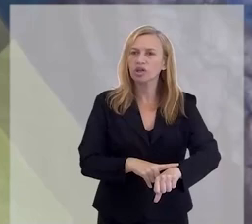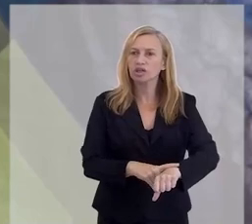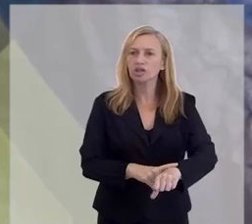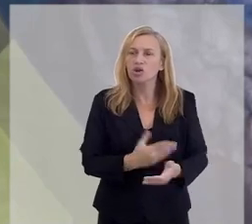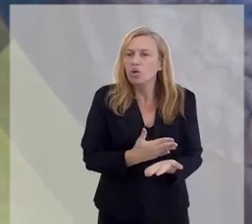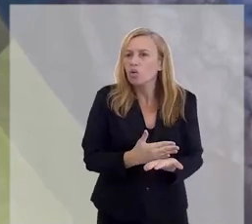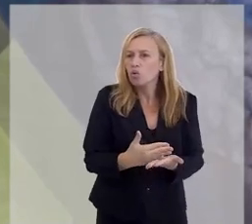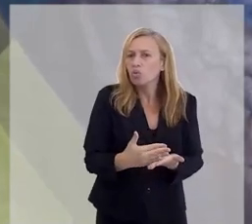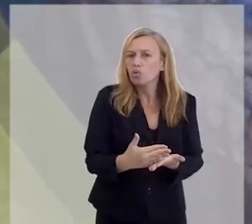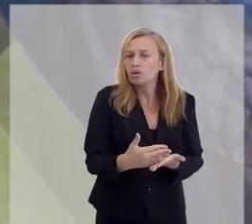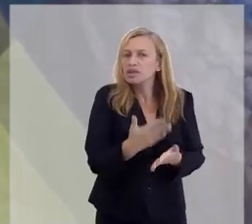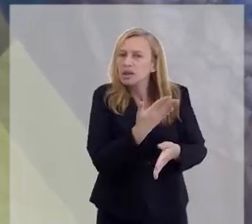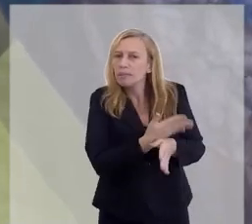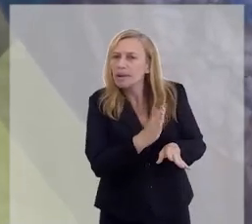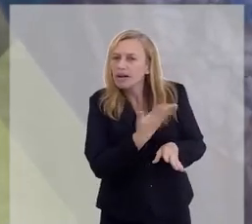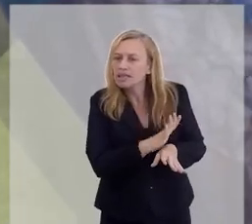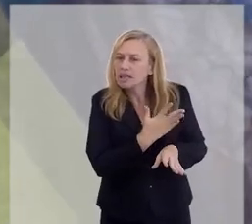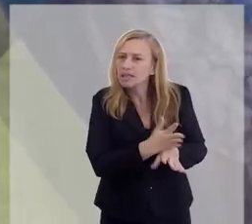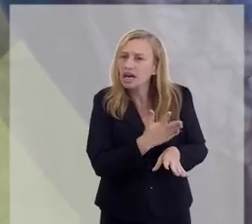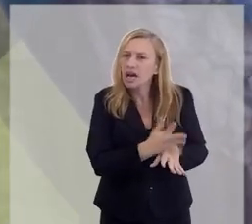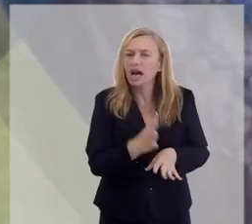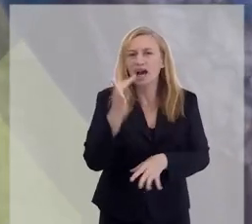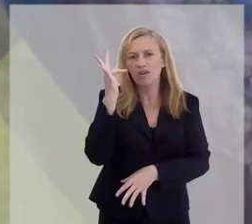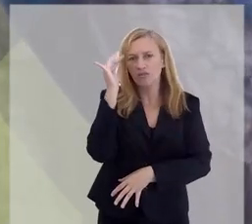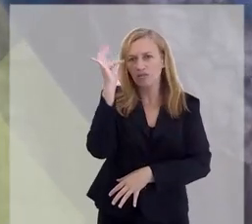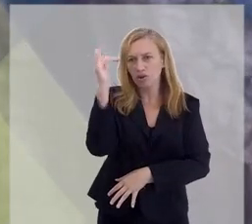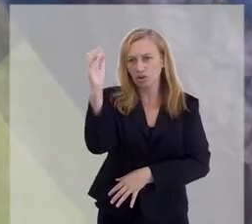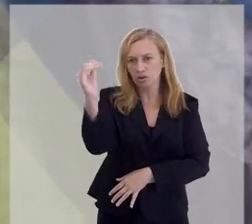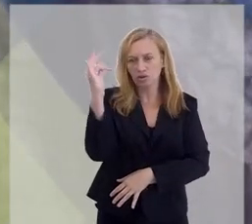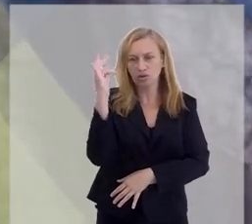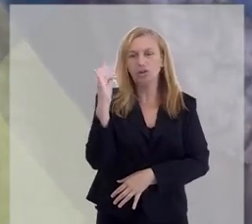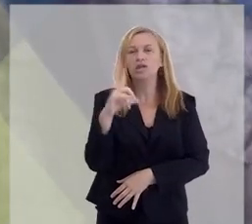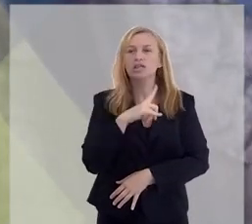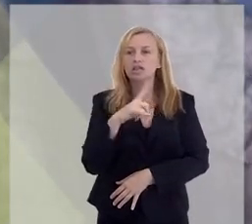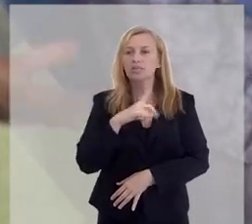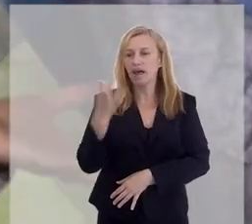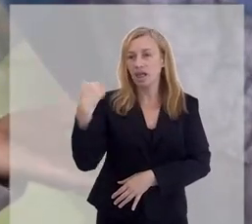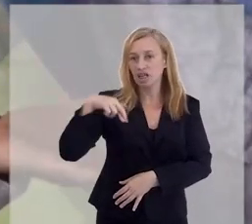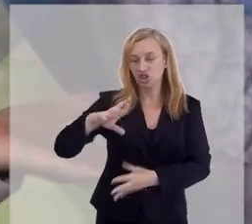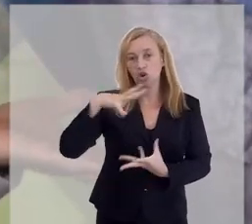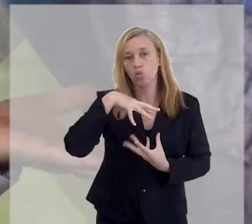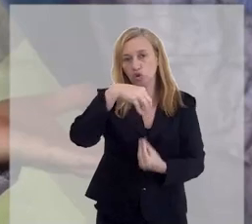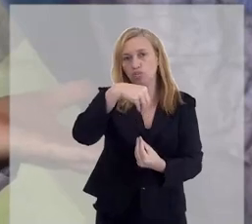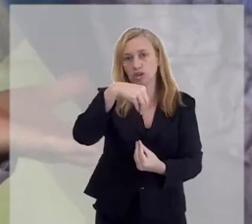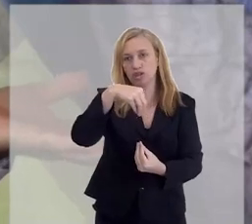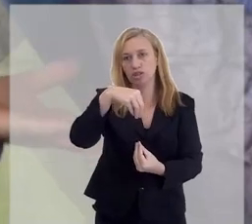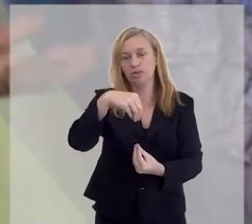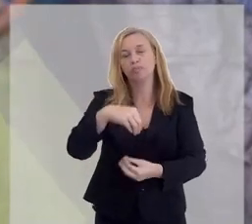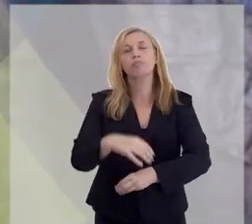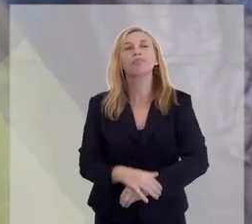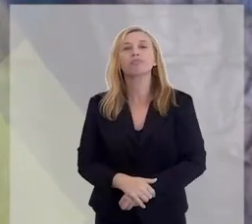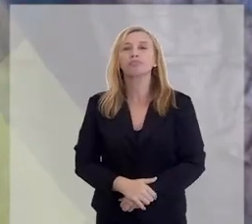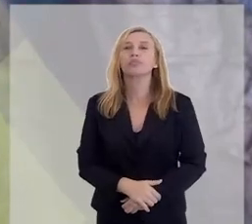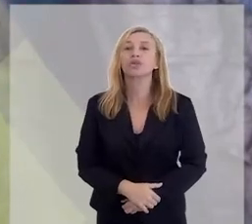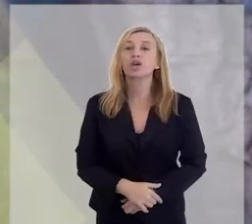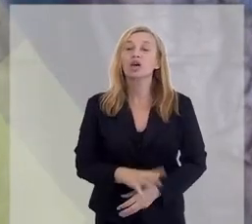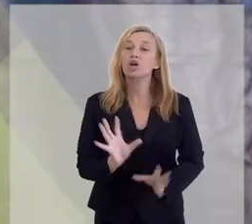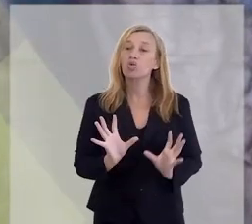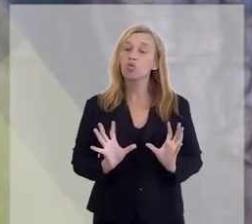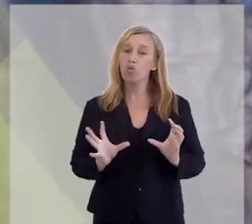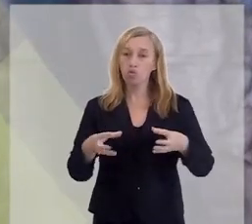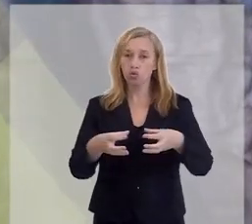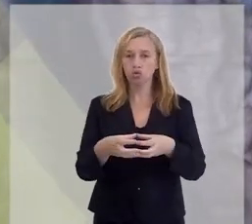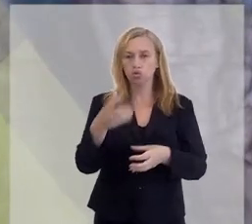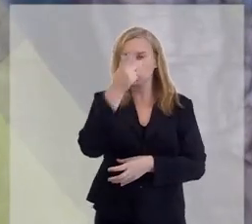momento em que a gente começa a colocar em prática essa filosofia, nós temos a religião espírita. Então a religião espírita